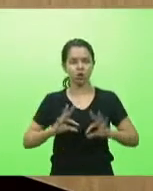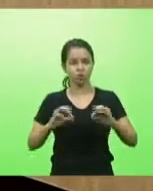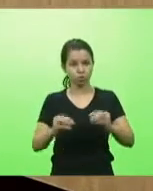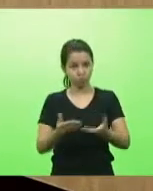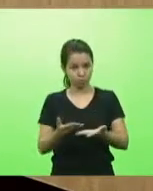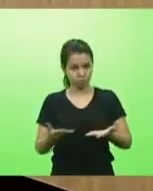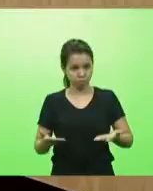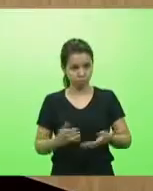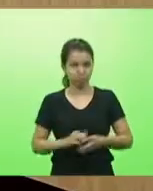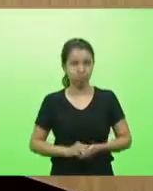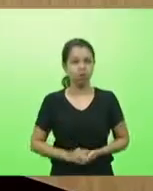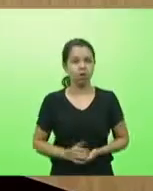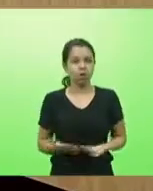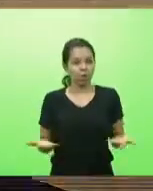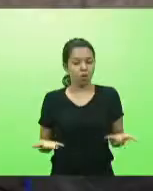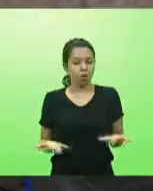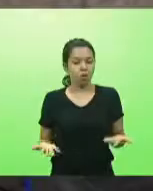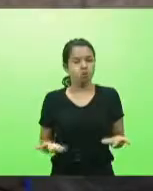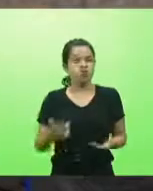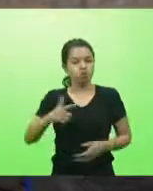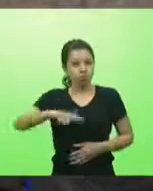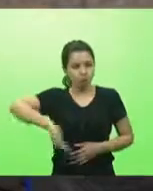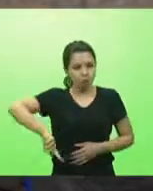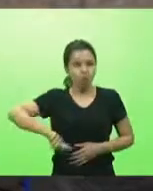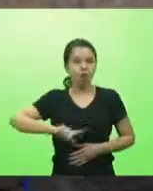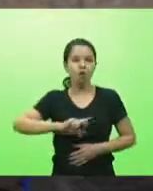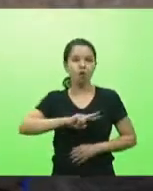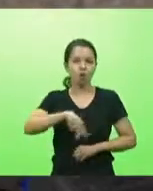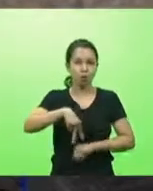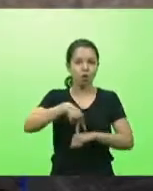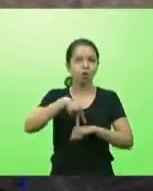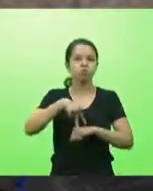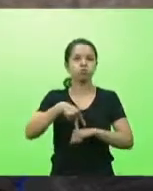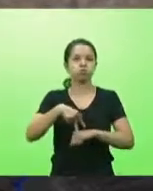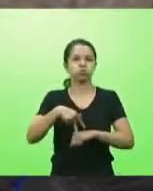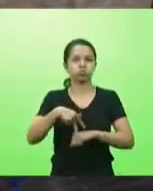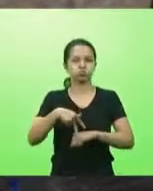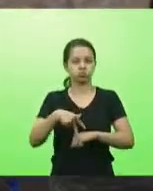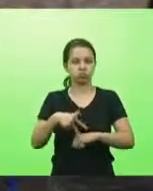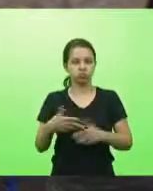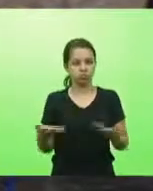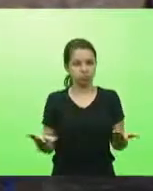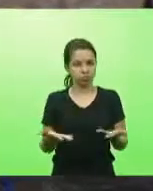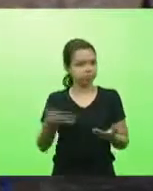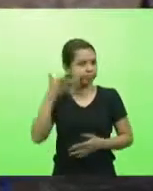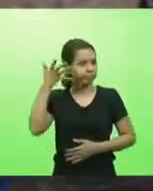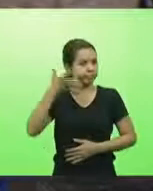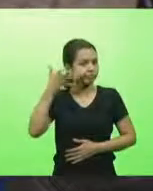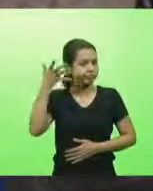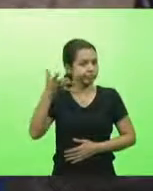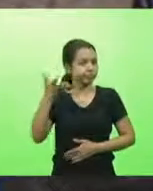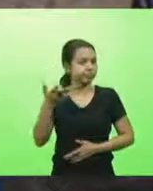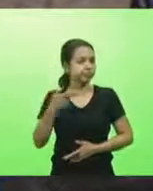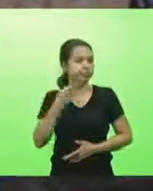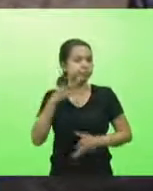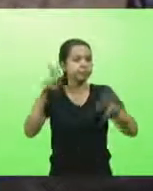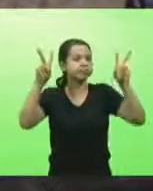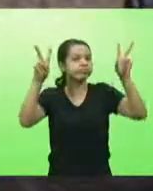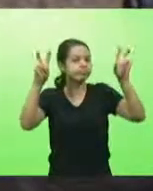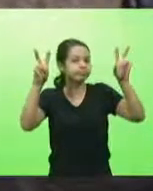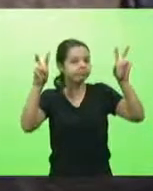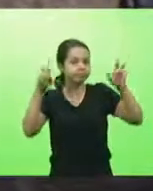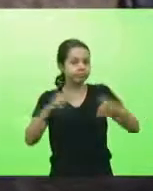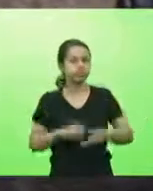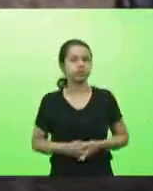eu venho novamente a essa tribuna nesse momento falar sobre o nosso pacto